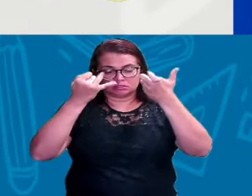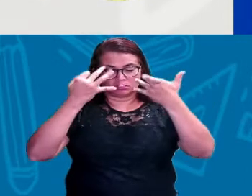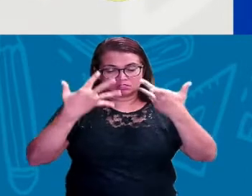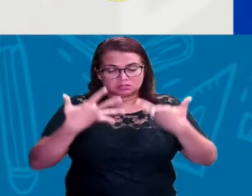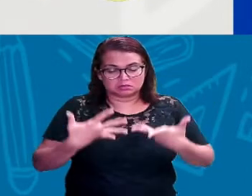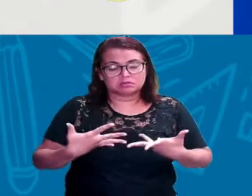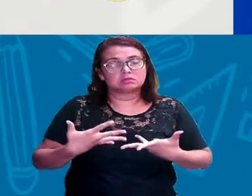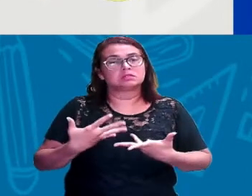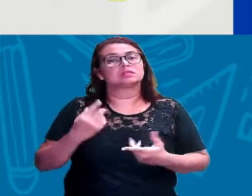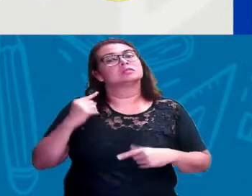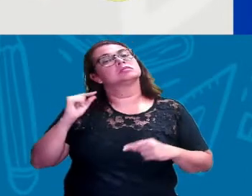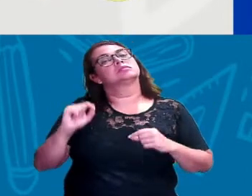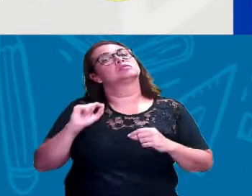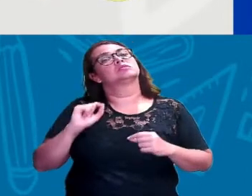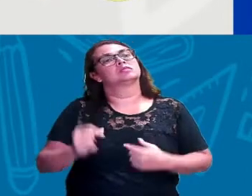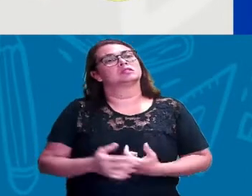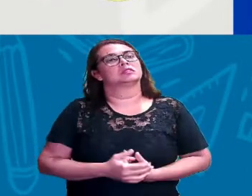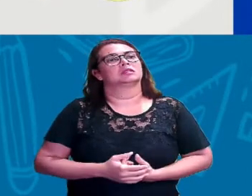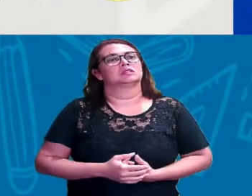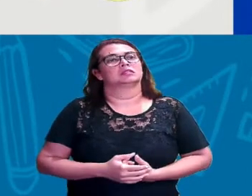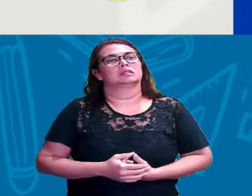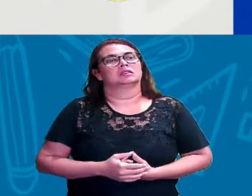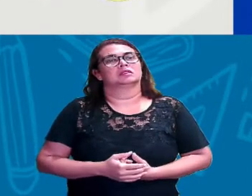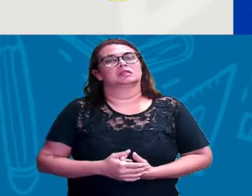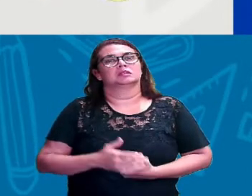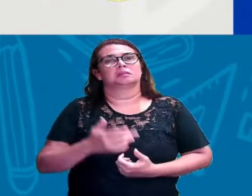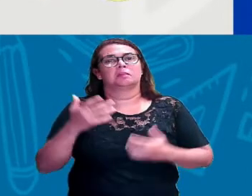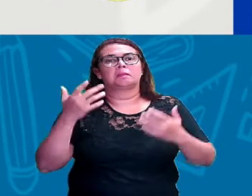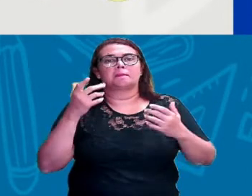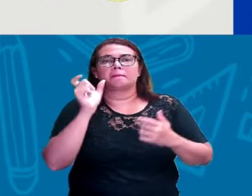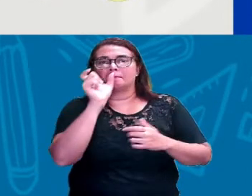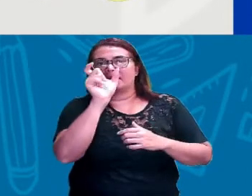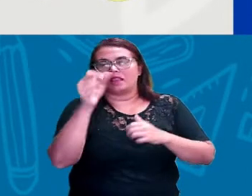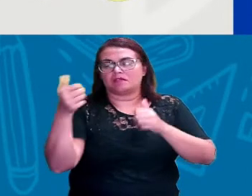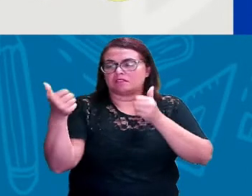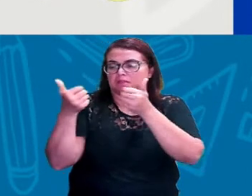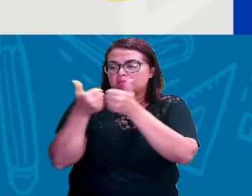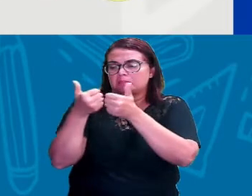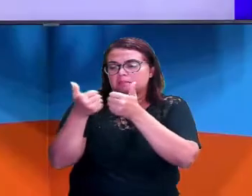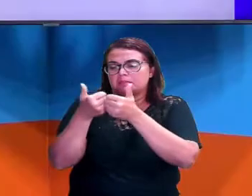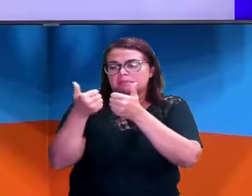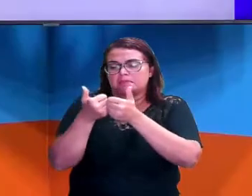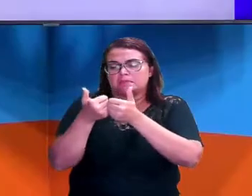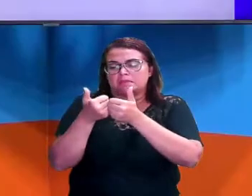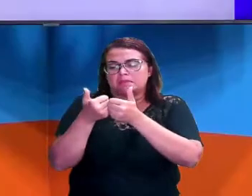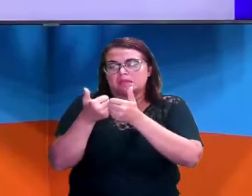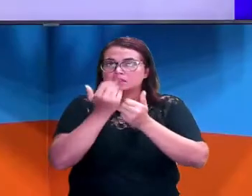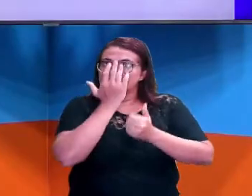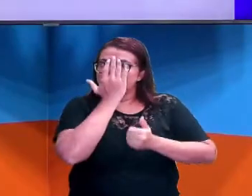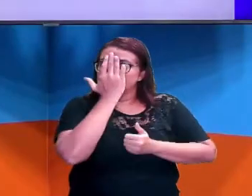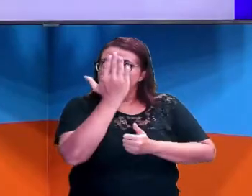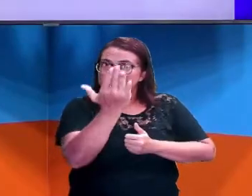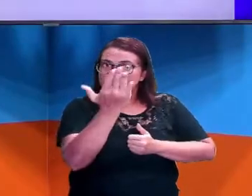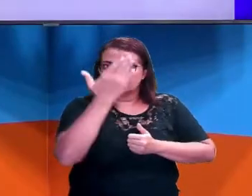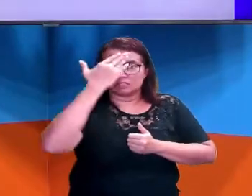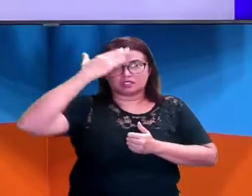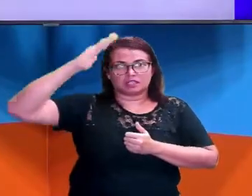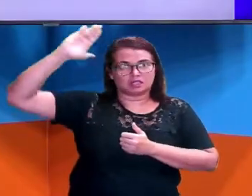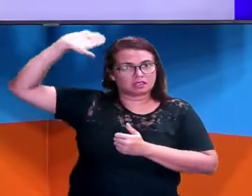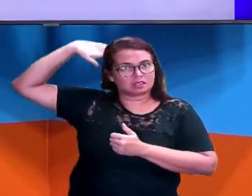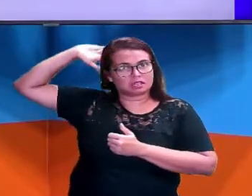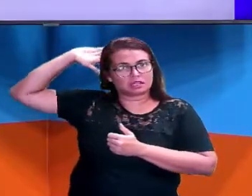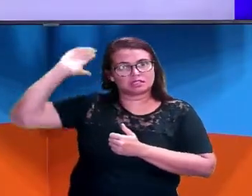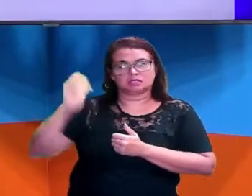termos aparecem nessas dicas? Próximo, longe, entre, atrás, em frente, à direita